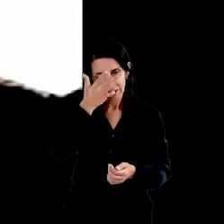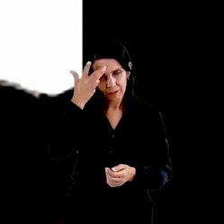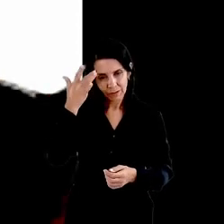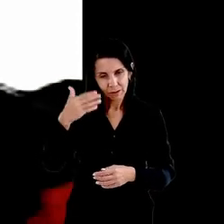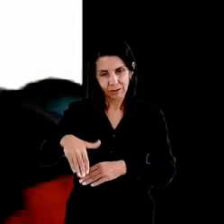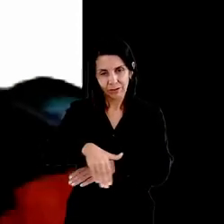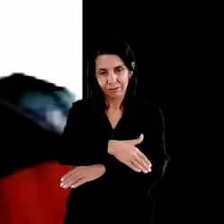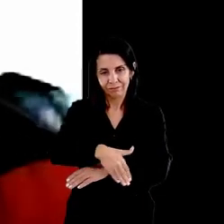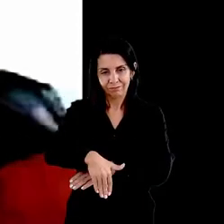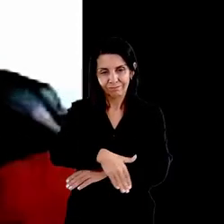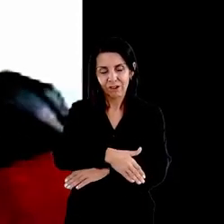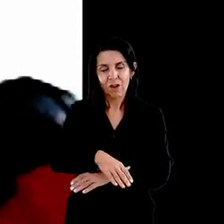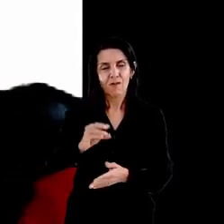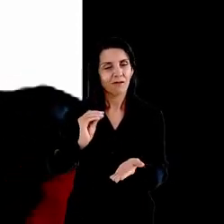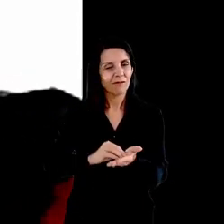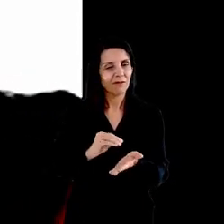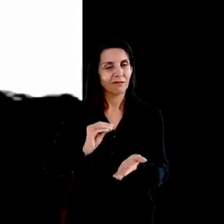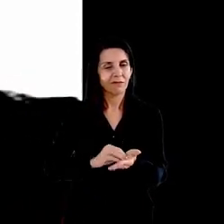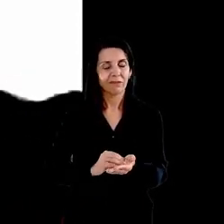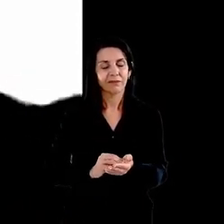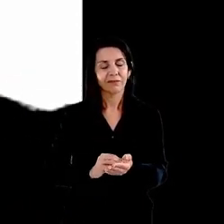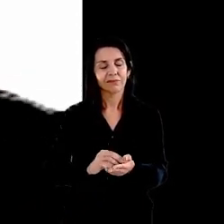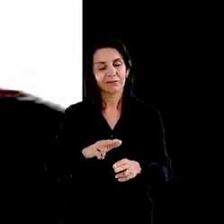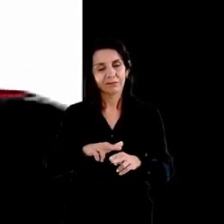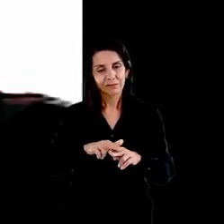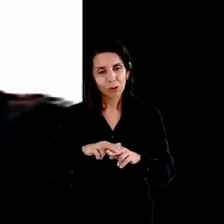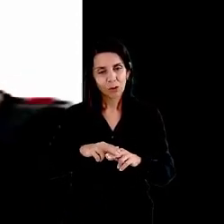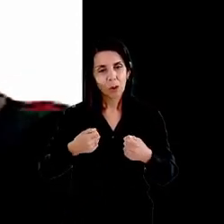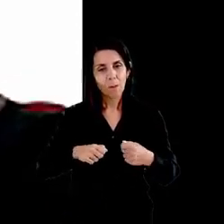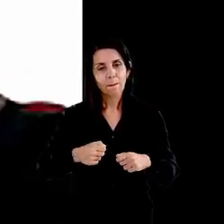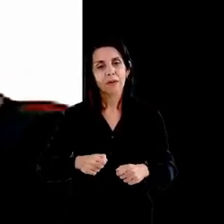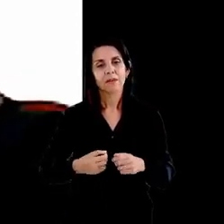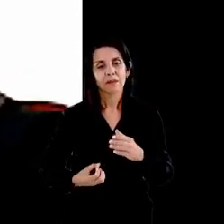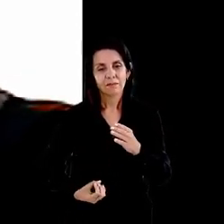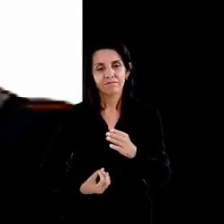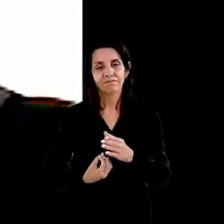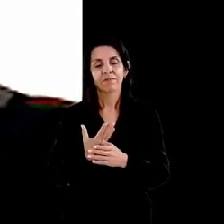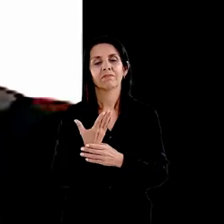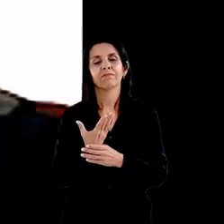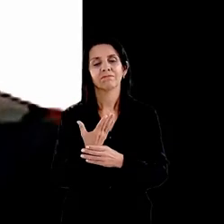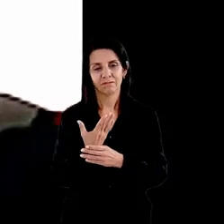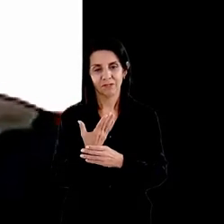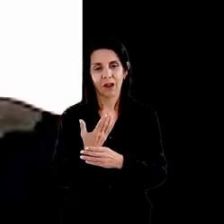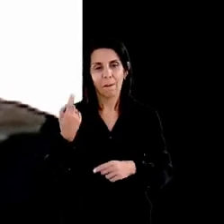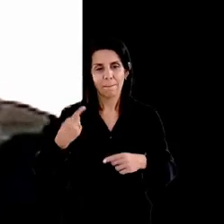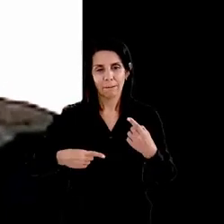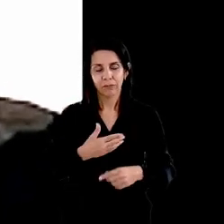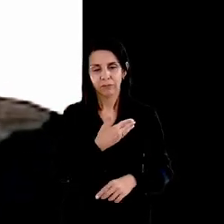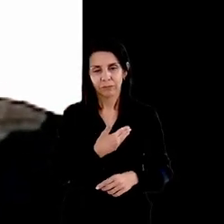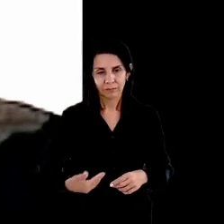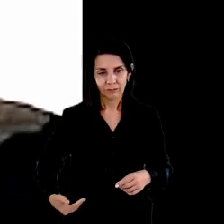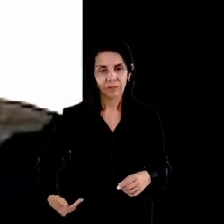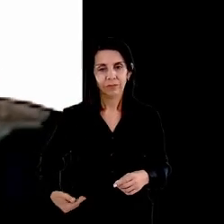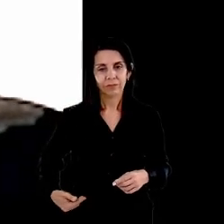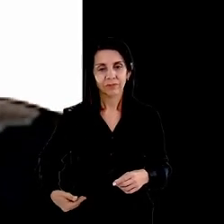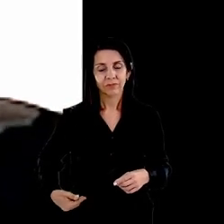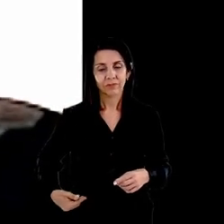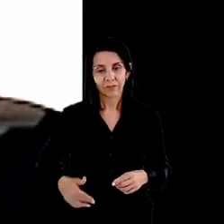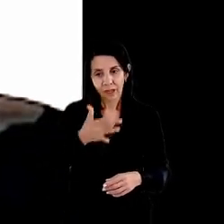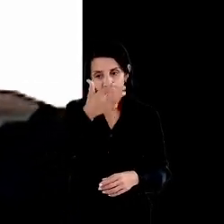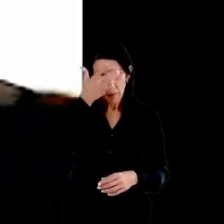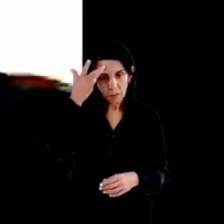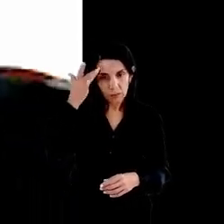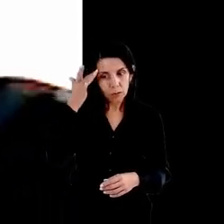fundamental a proposição de políticas públicas a criação de serviços que permitam o acesso à alimentação